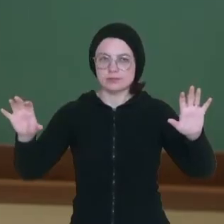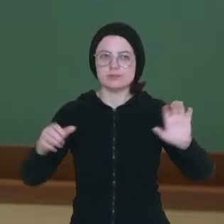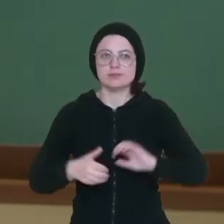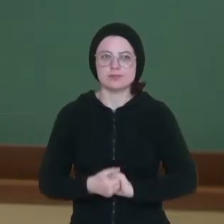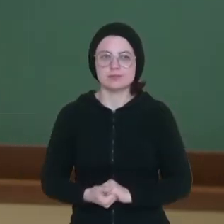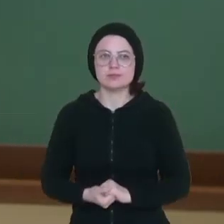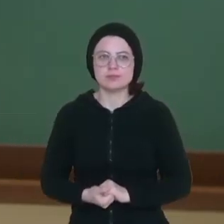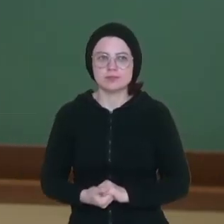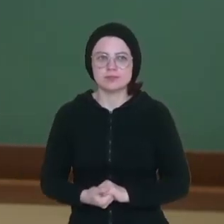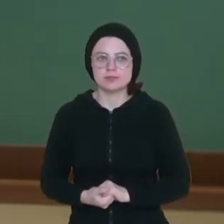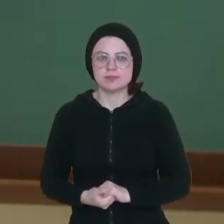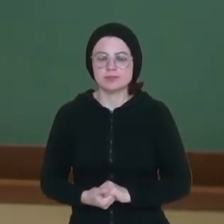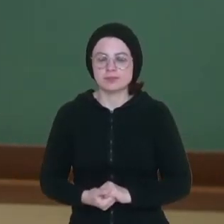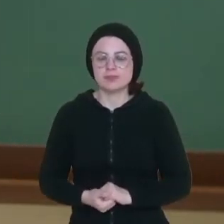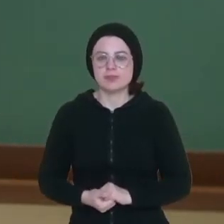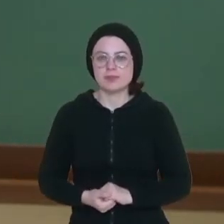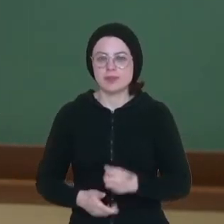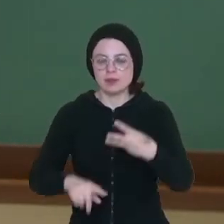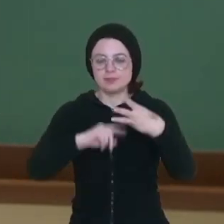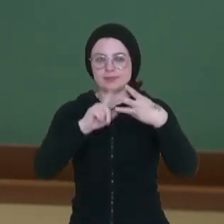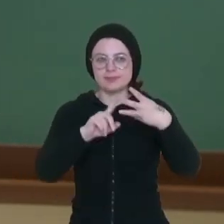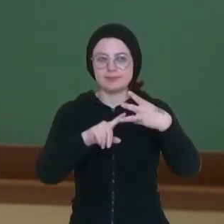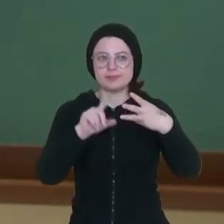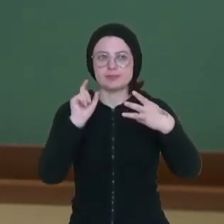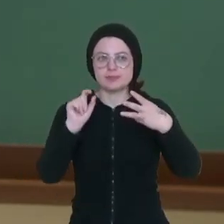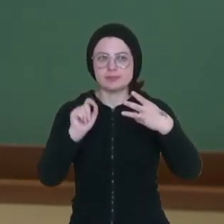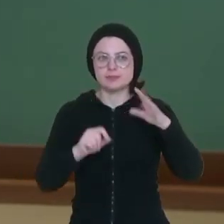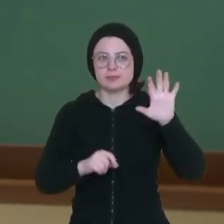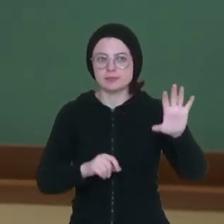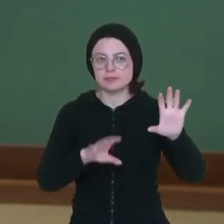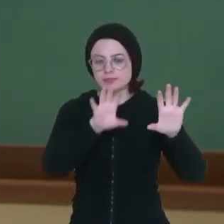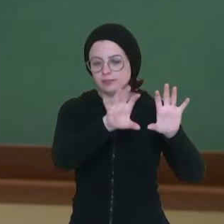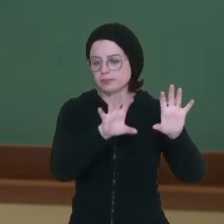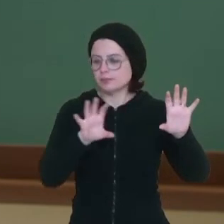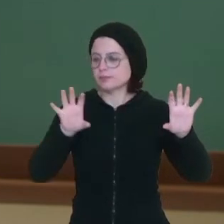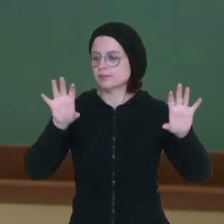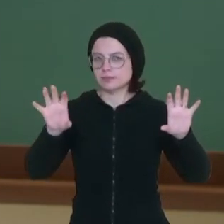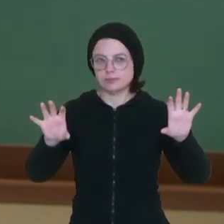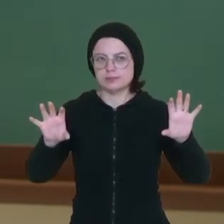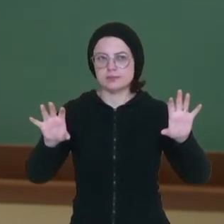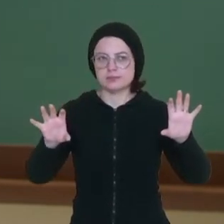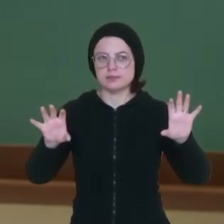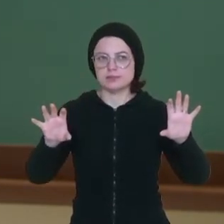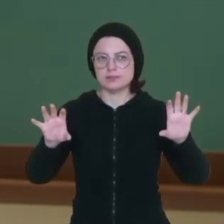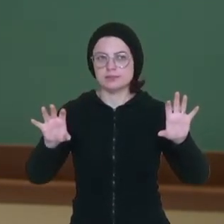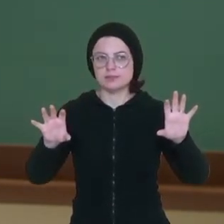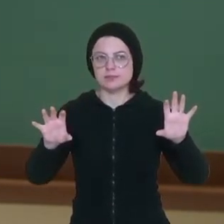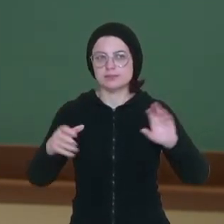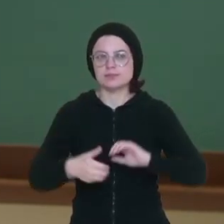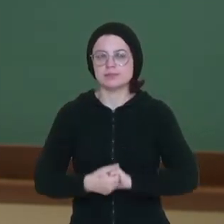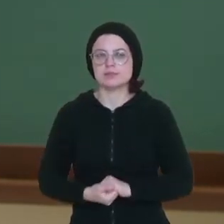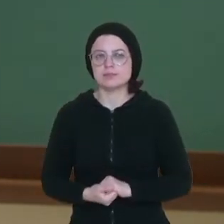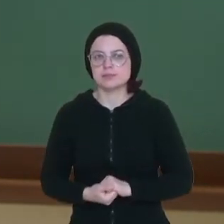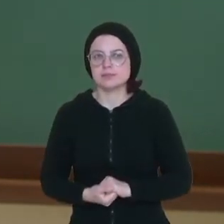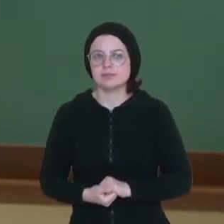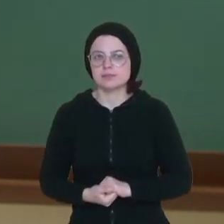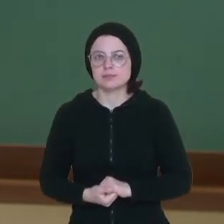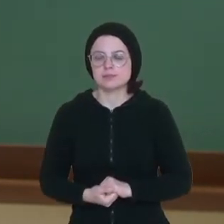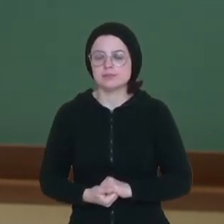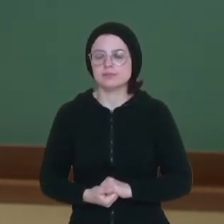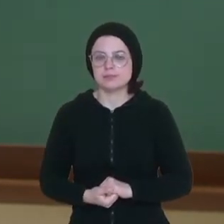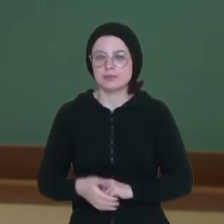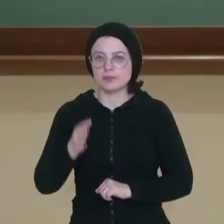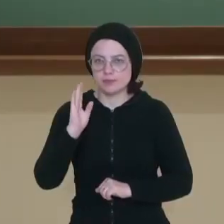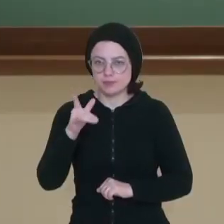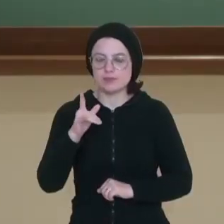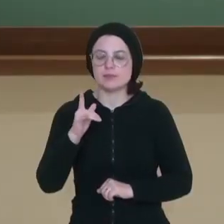1 para 8. Depois, a gente tem 2 para o hidrogênio, 16 para o oxigênio, formando 18 gramas de água, e a proporção